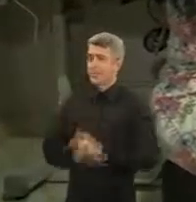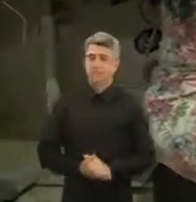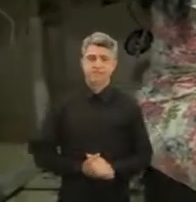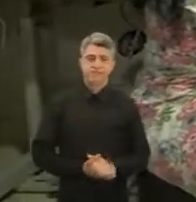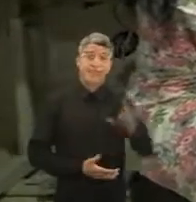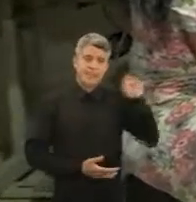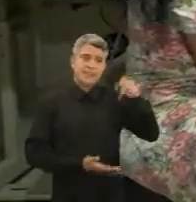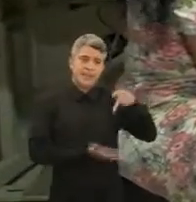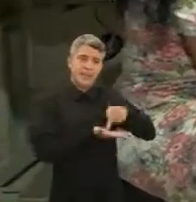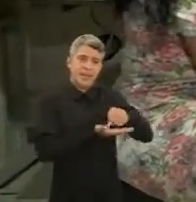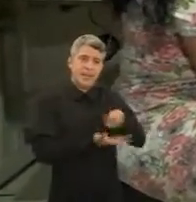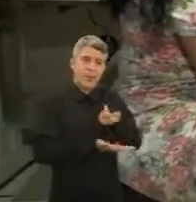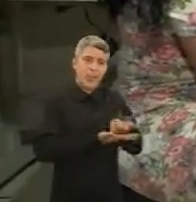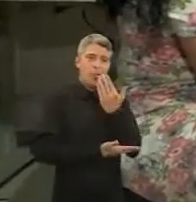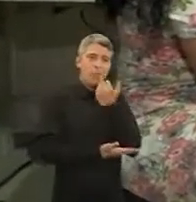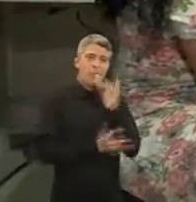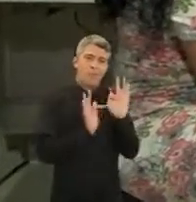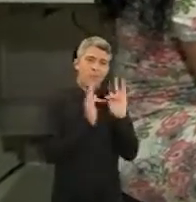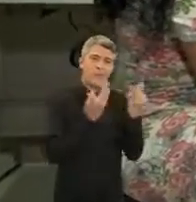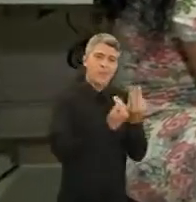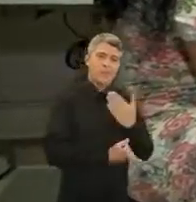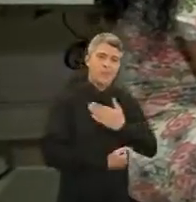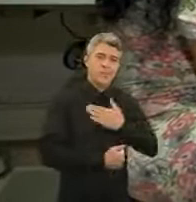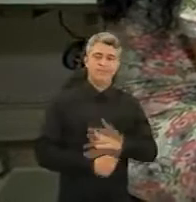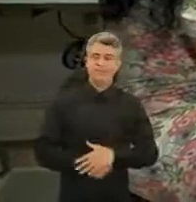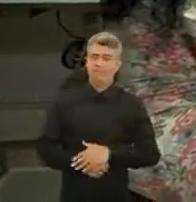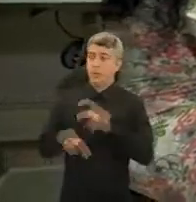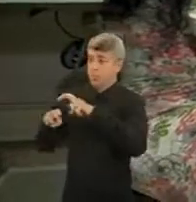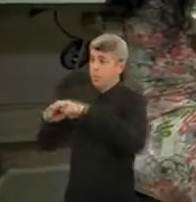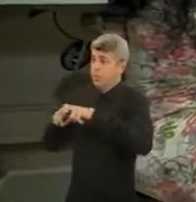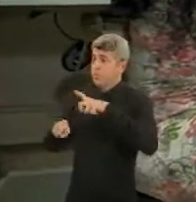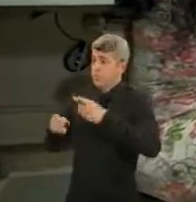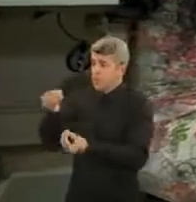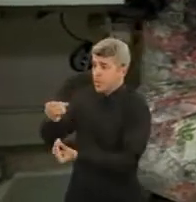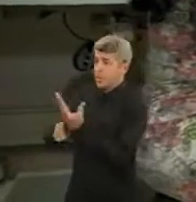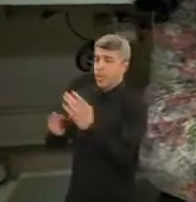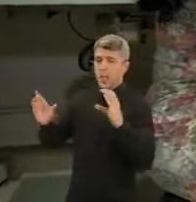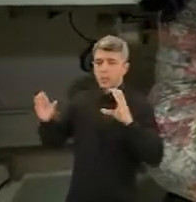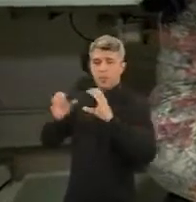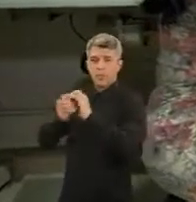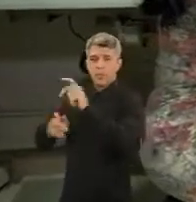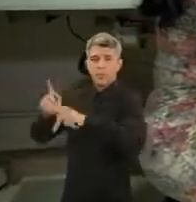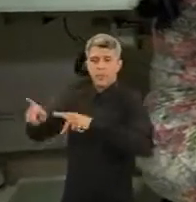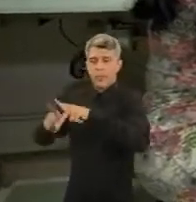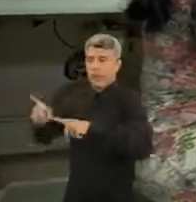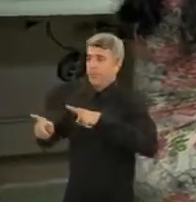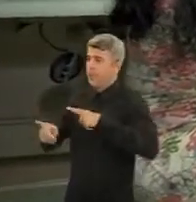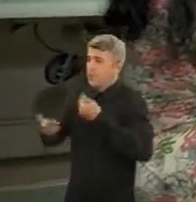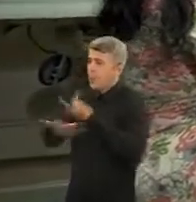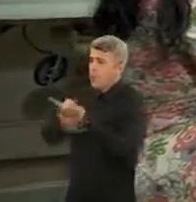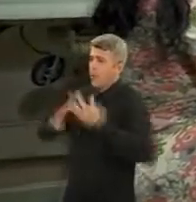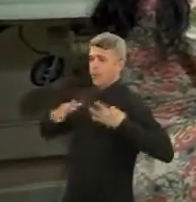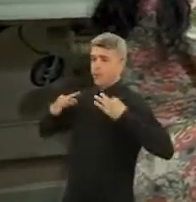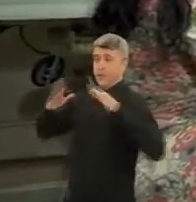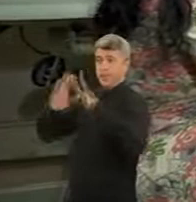verdade. É daqui que eu tiro todo o sustento da minha família. Por isso que vamos fazer as cooperativas populares. Vamos comprar